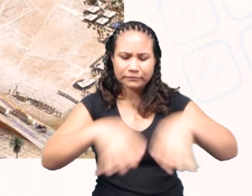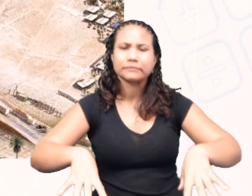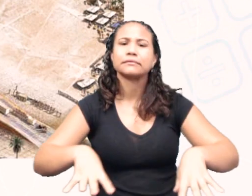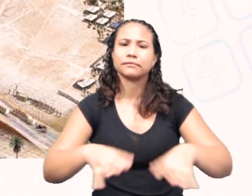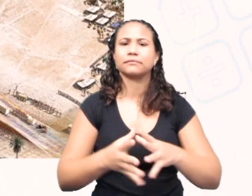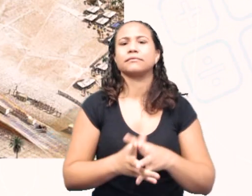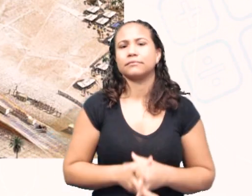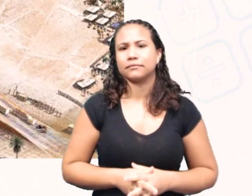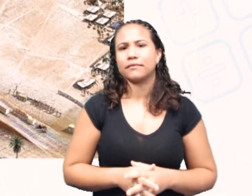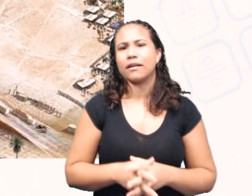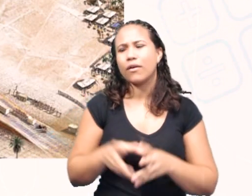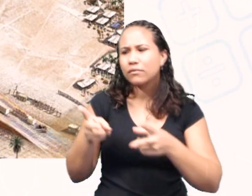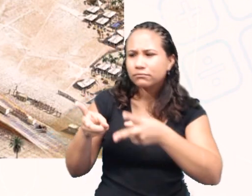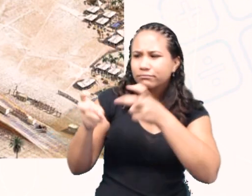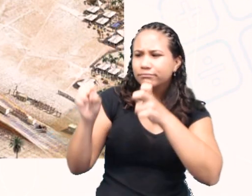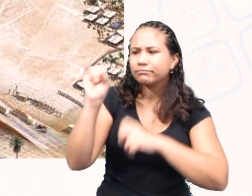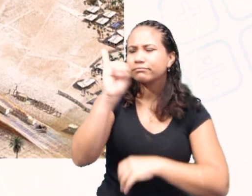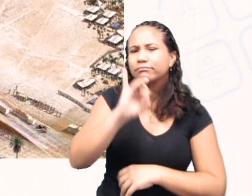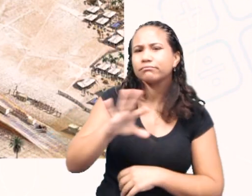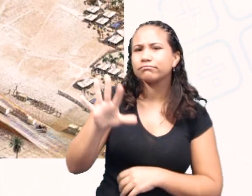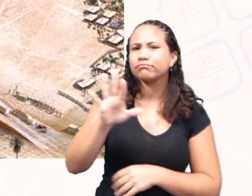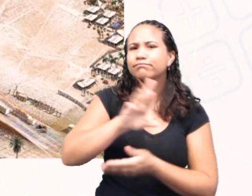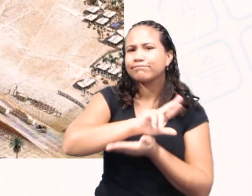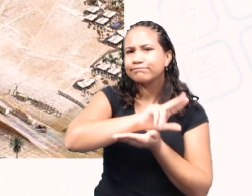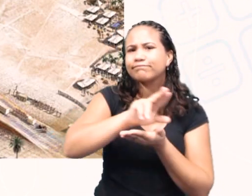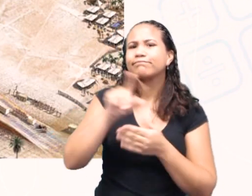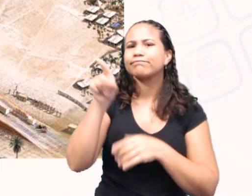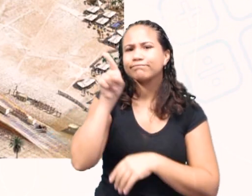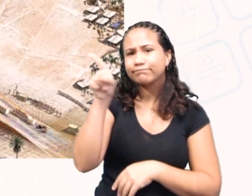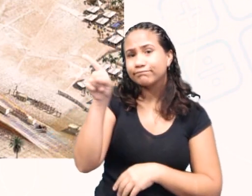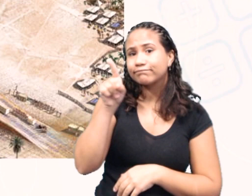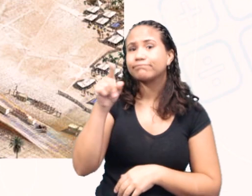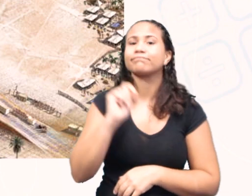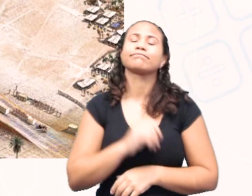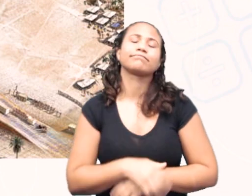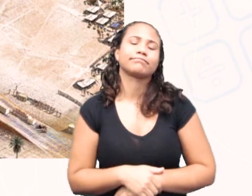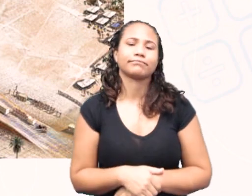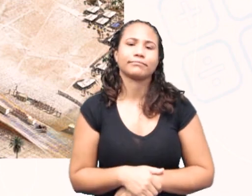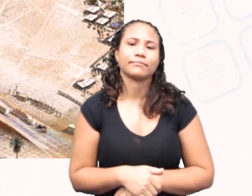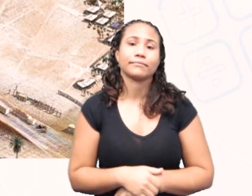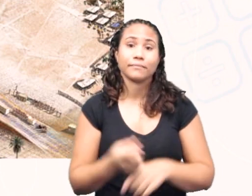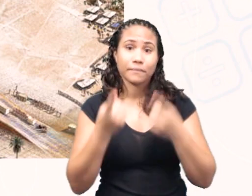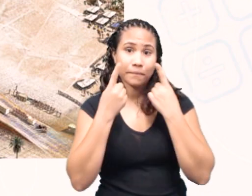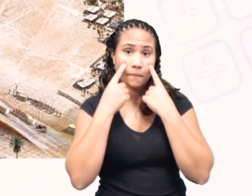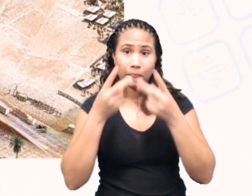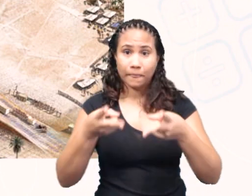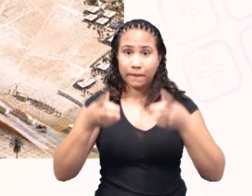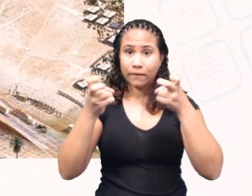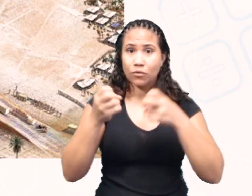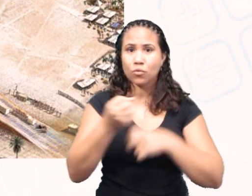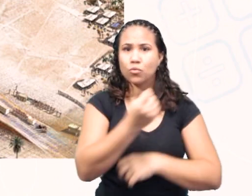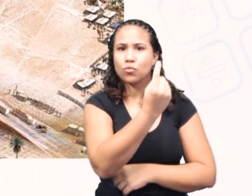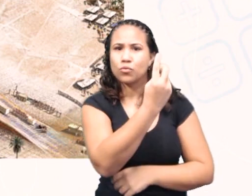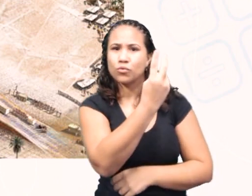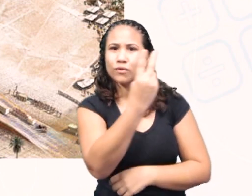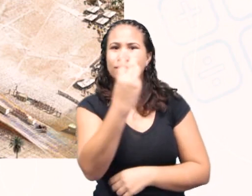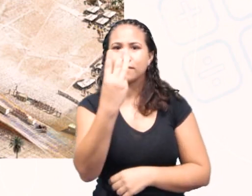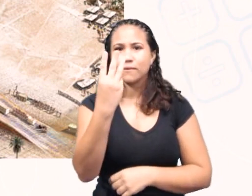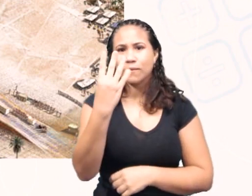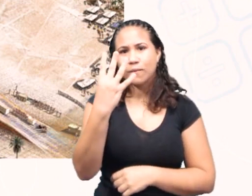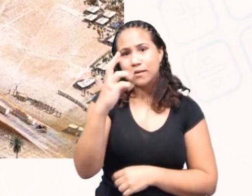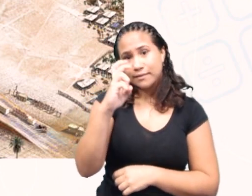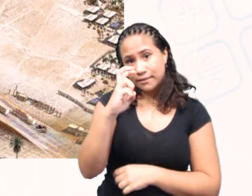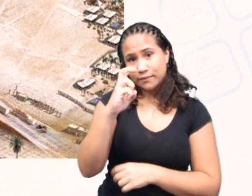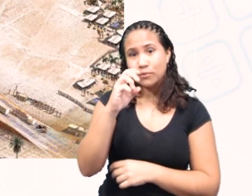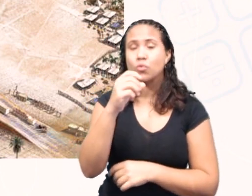Agora, vamos dar uma olhadinha nessa figura aqui. Vejam só. A gente tem o número 1, 2, 3, 4 e